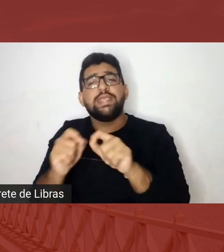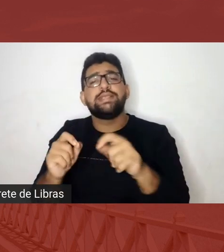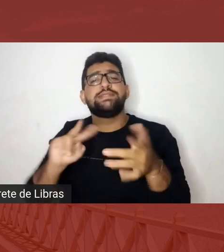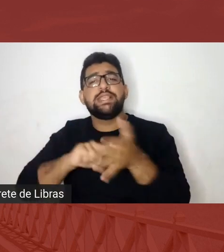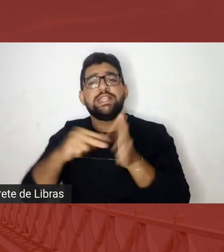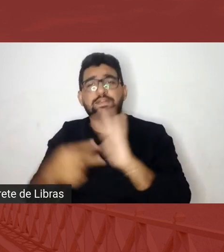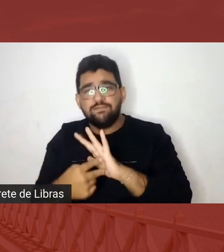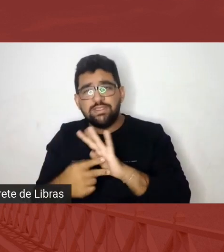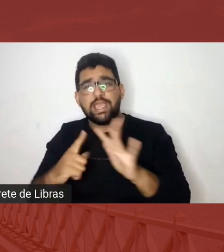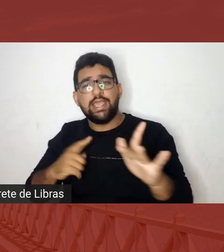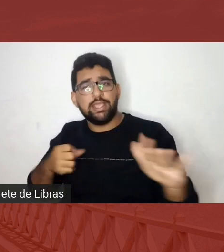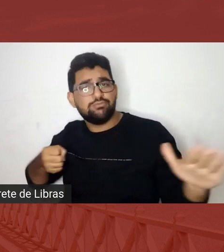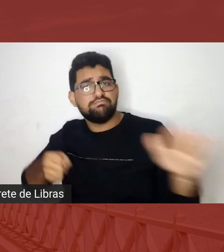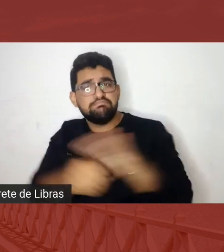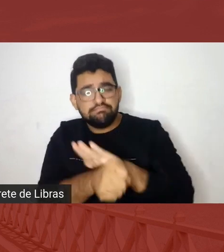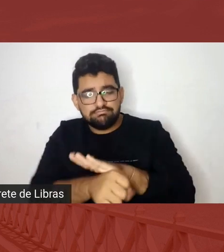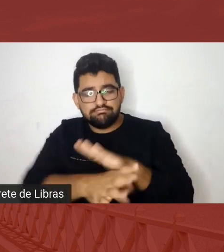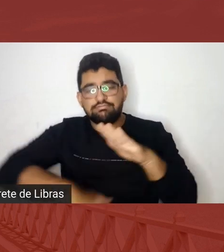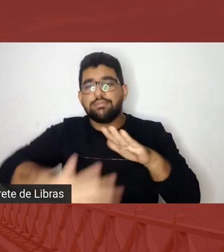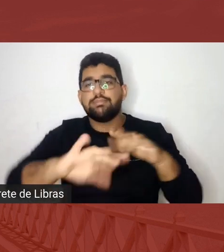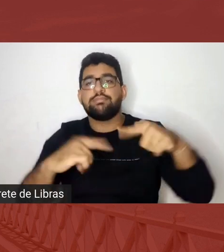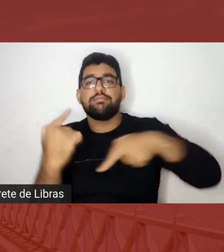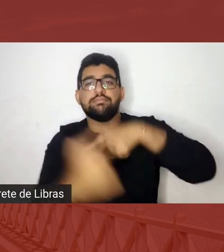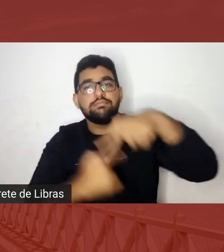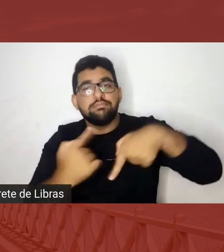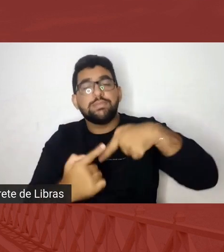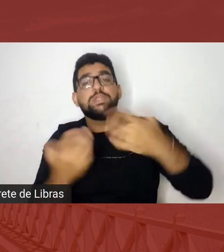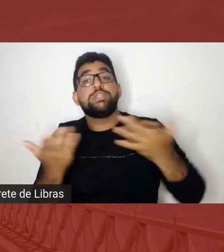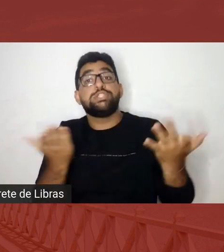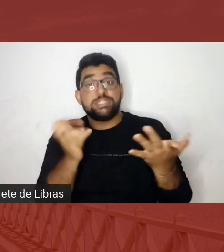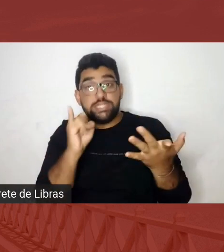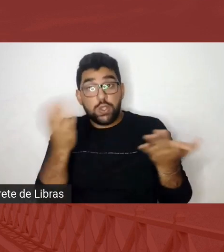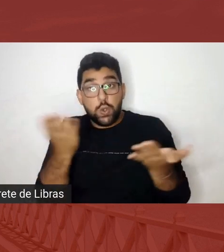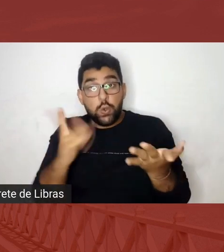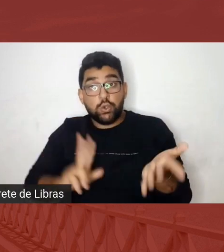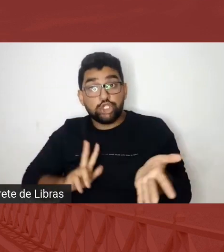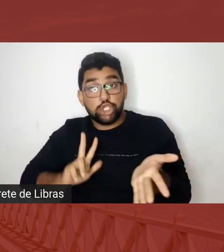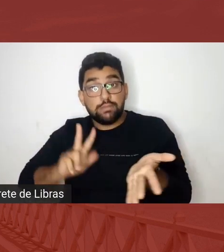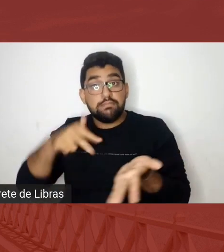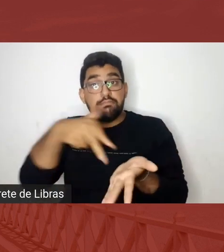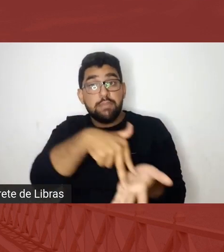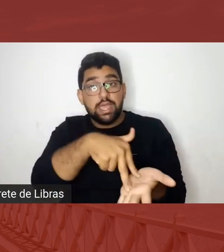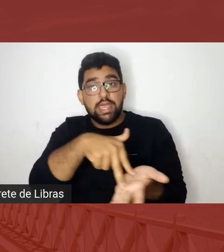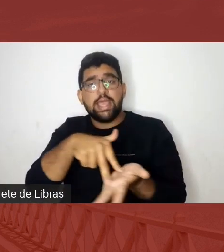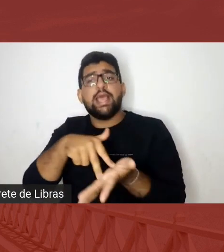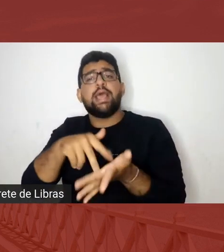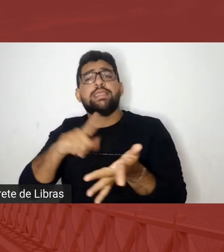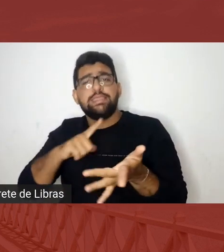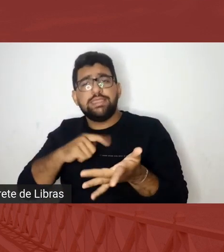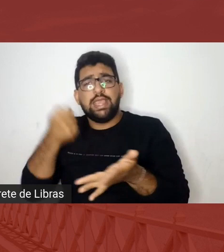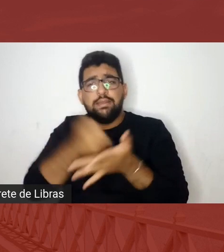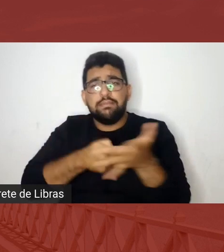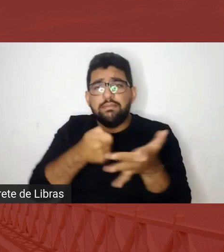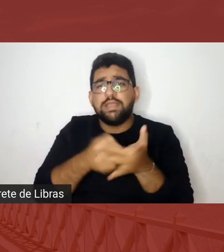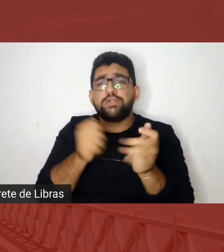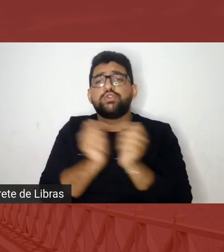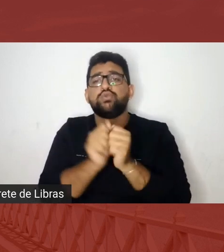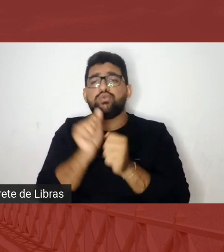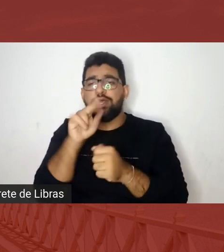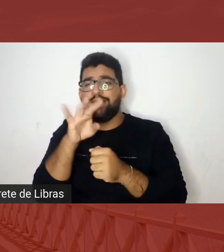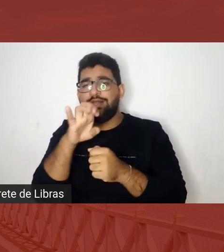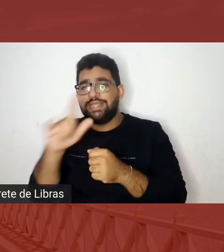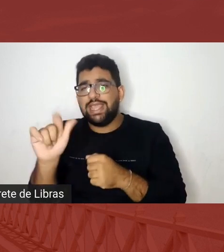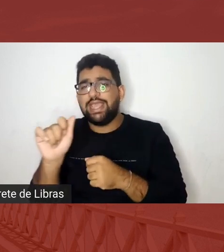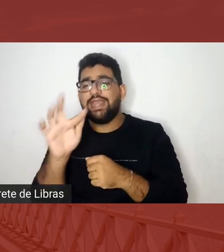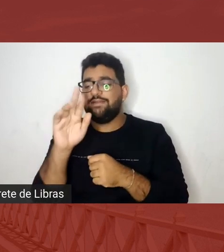entendamos que se hoje nós podemos chegar aqui se hoje nós podemos lutar ao lado de Aniele Franco de Marielle Franco